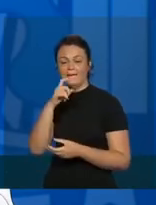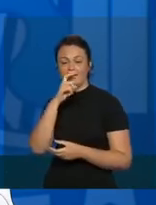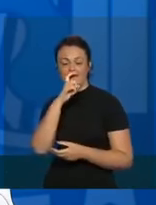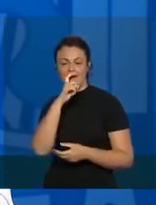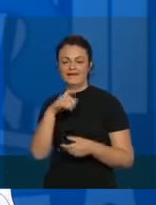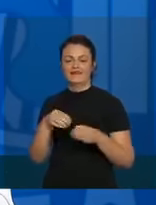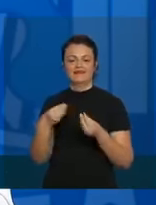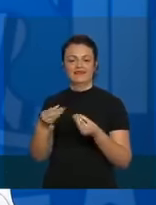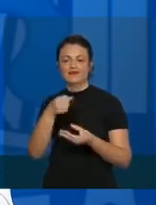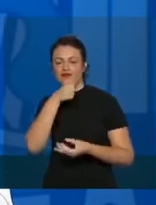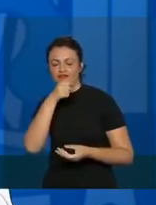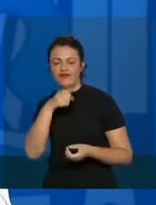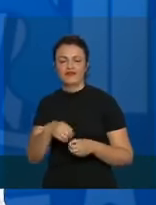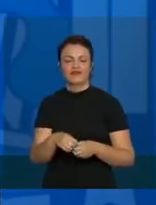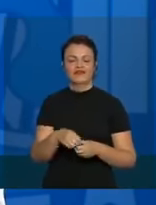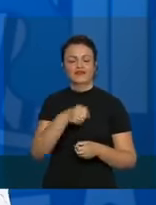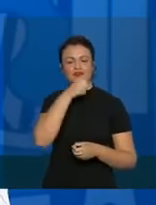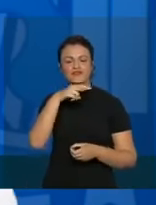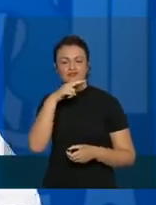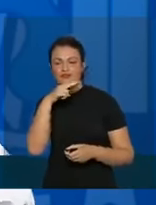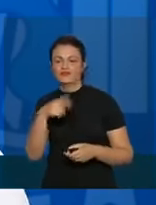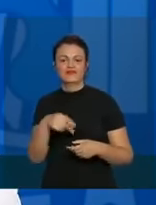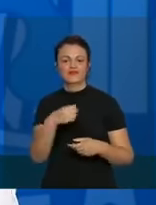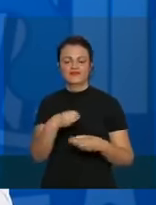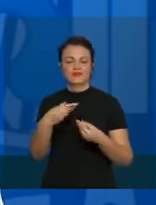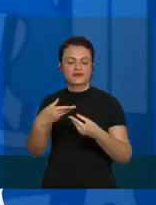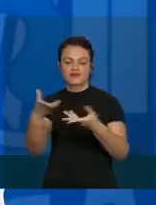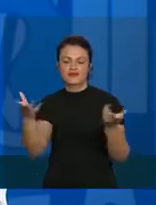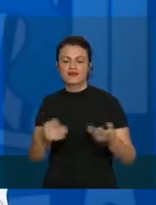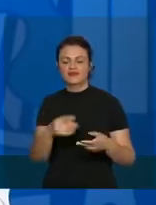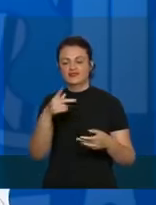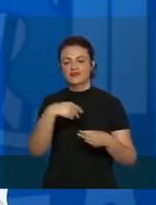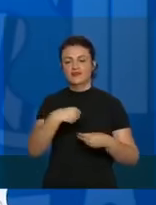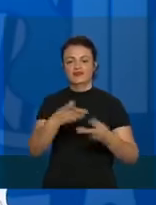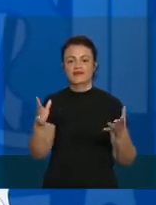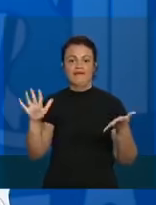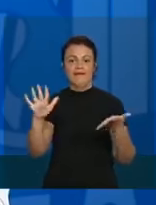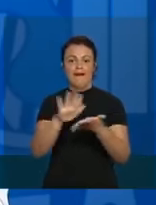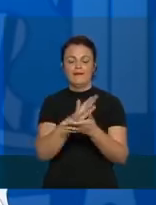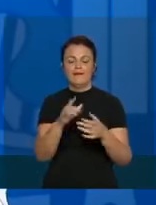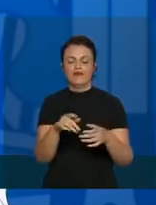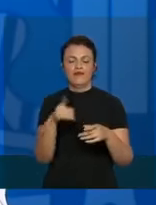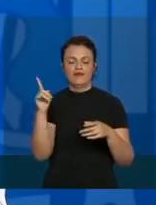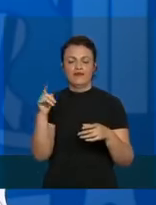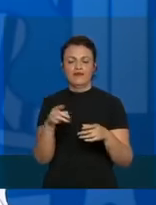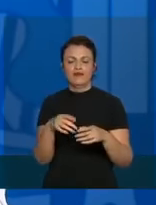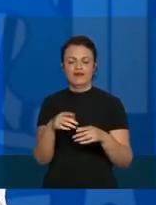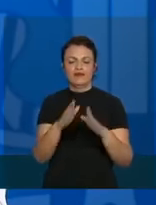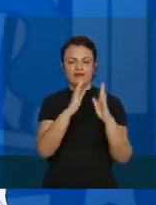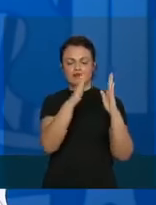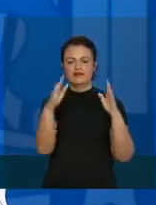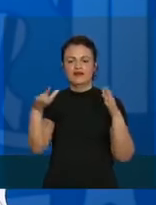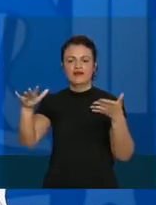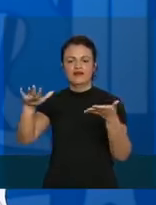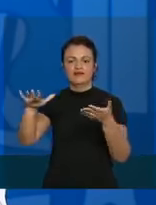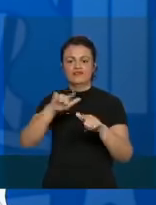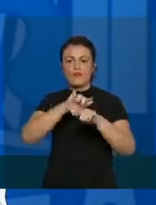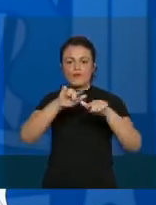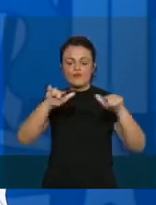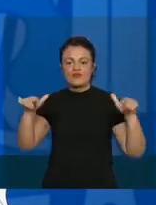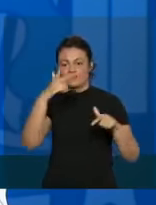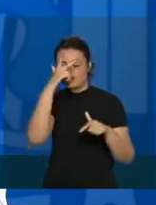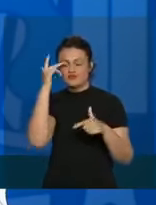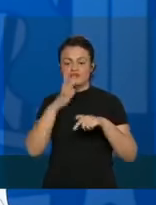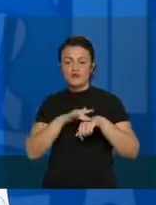para a avó dele, para a bisavó dele, vai dar para todo mundo. Teve gente que comprou, acabou com o remédio lá para os pacientes lúpicos e de